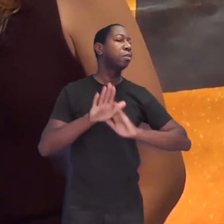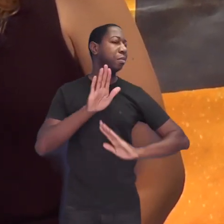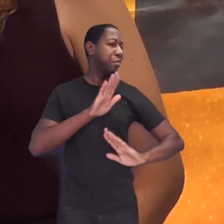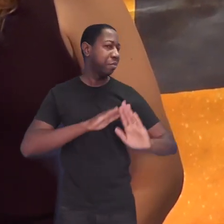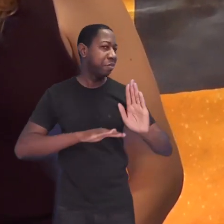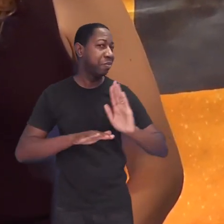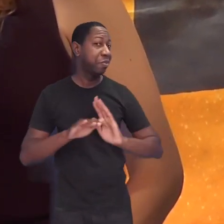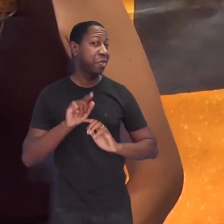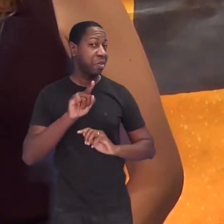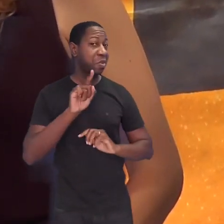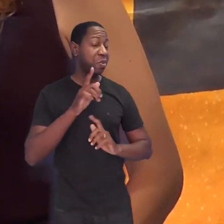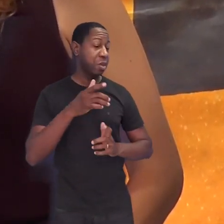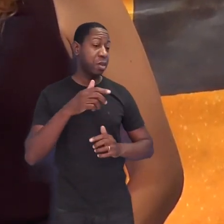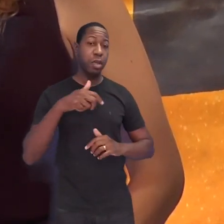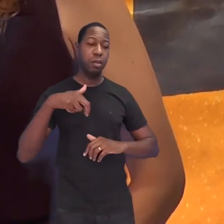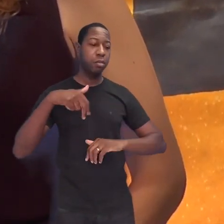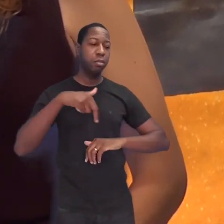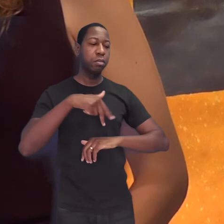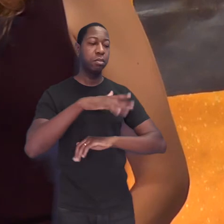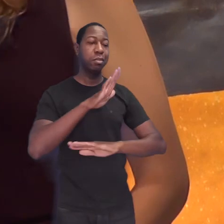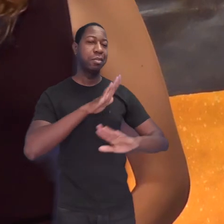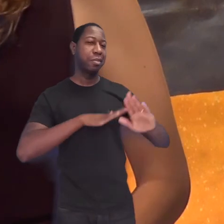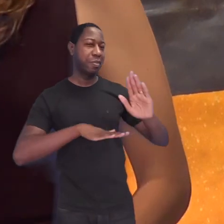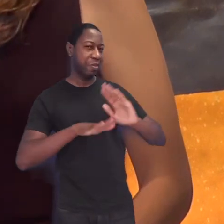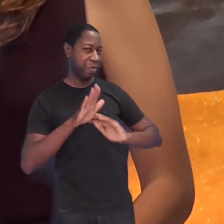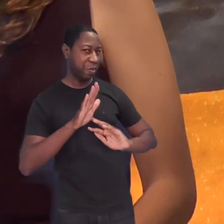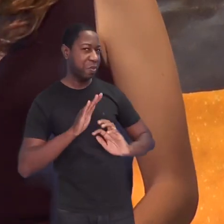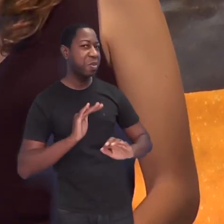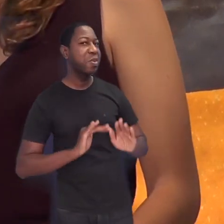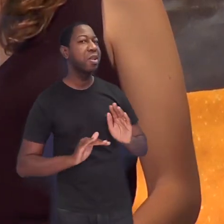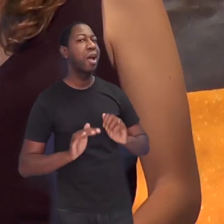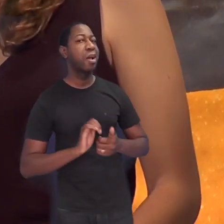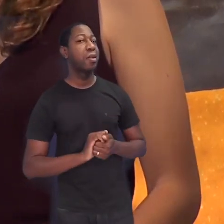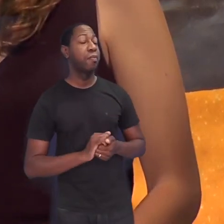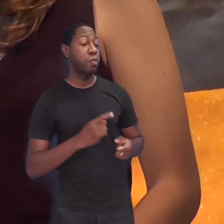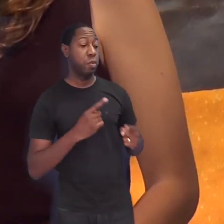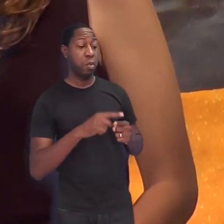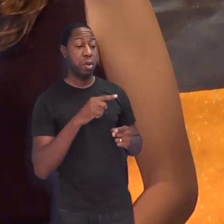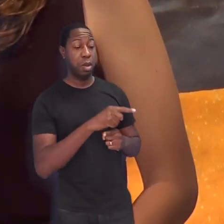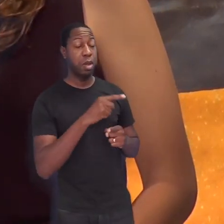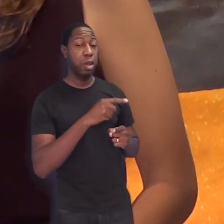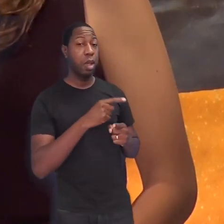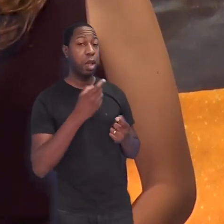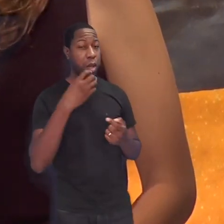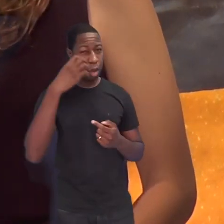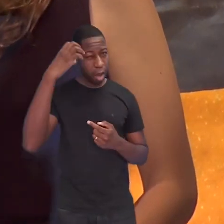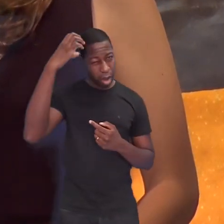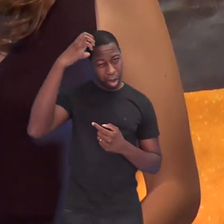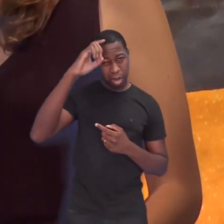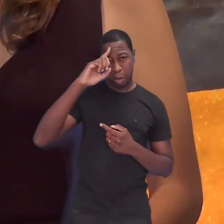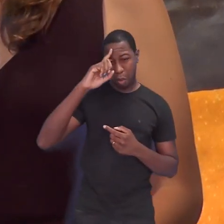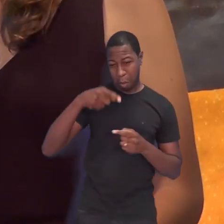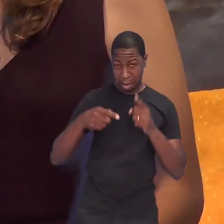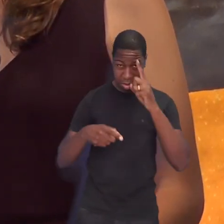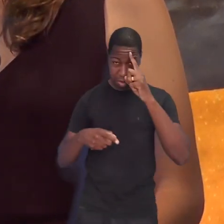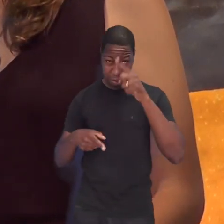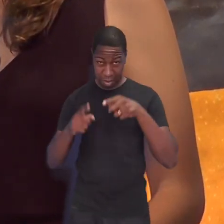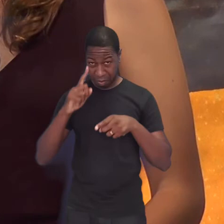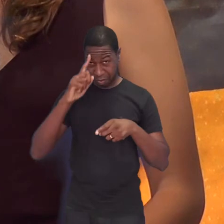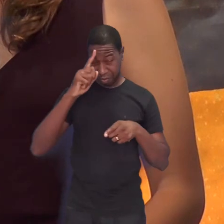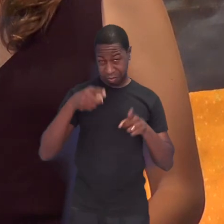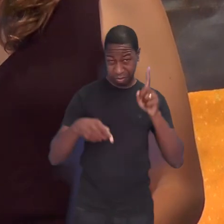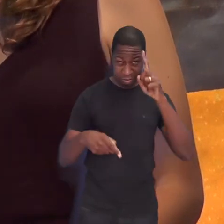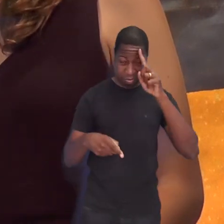ao sair beijando sapos por aí, porque reizinhos mandões podem aparecer em qualquer lugar.